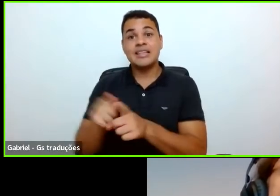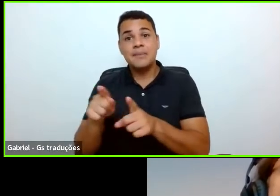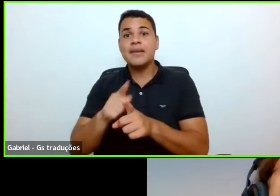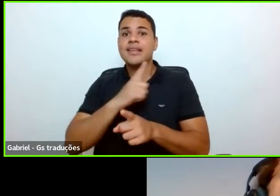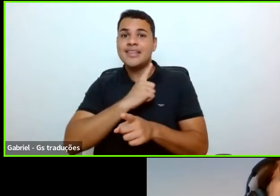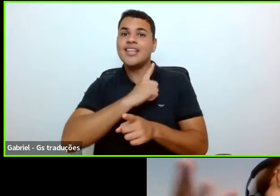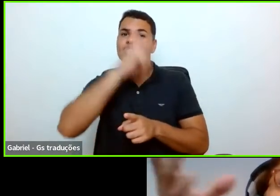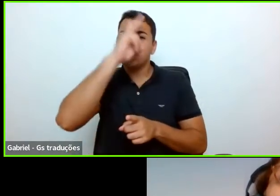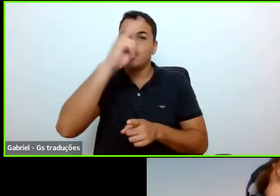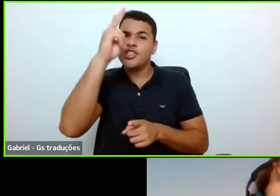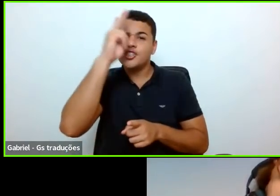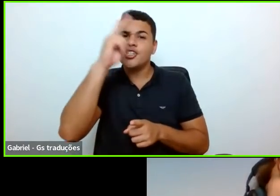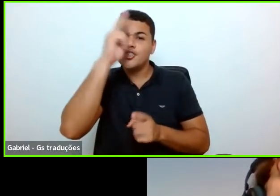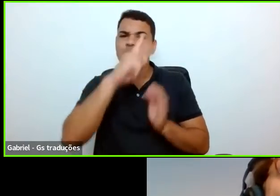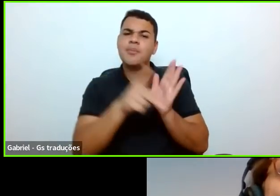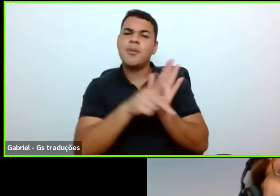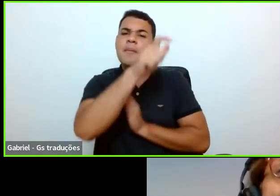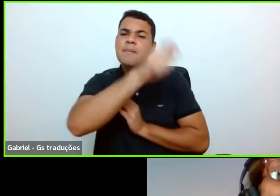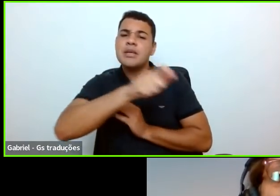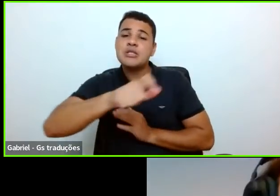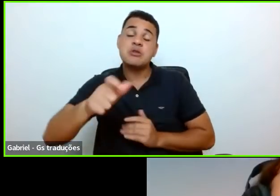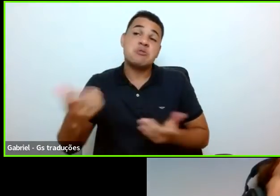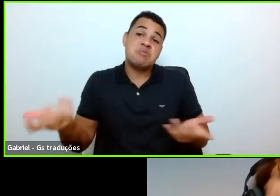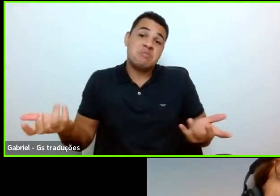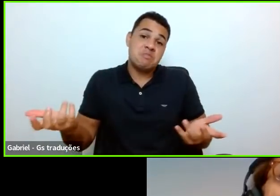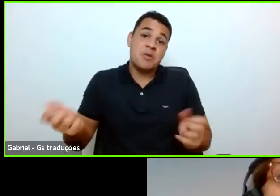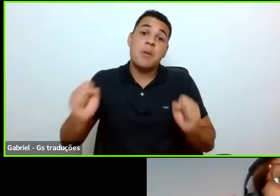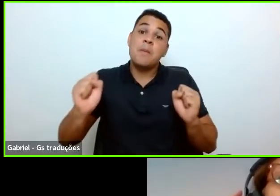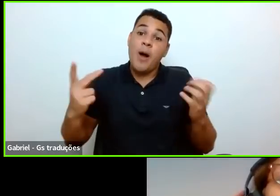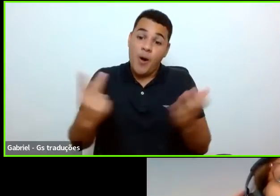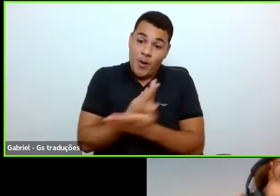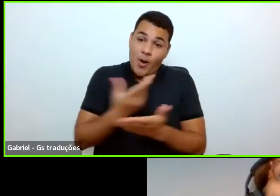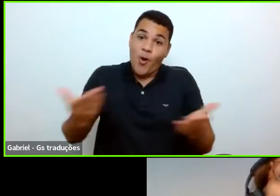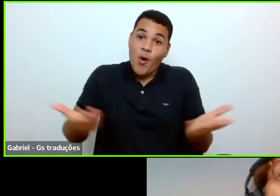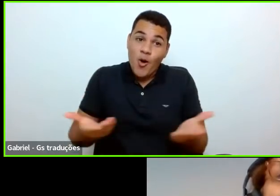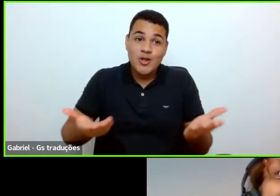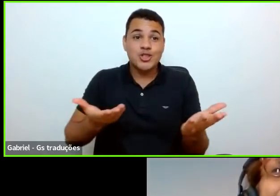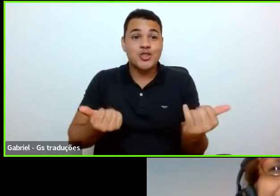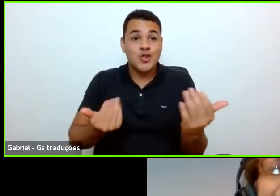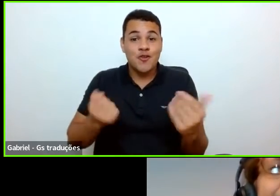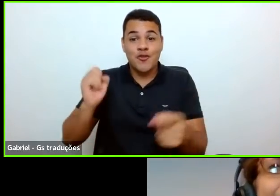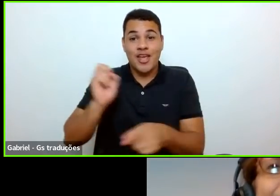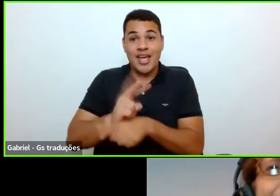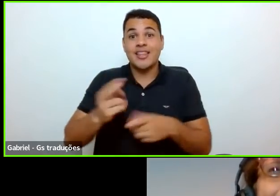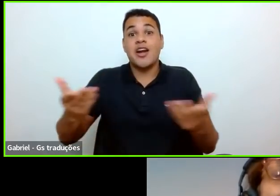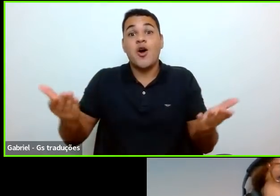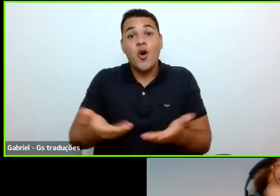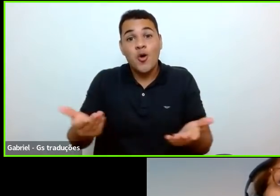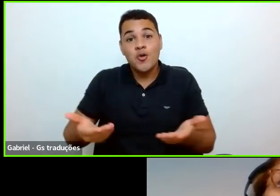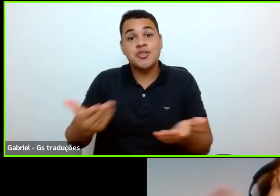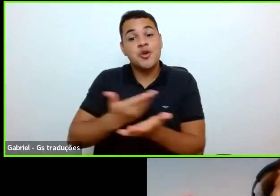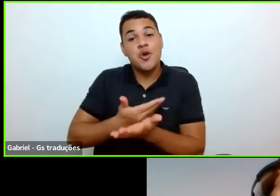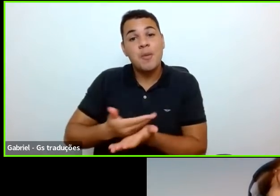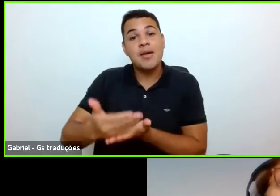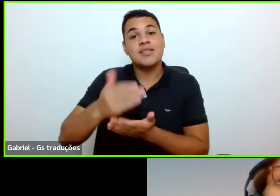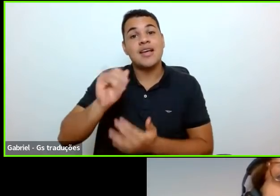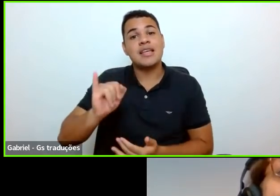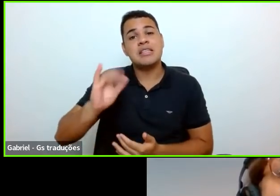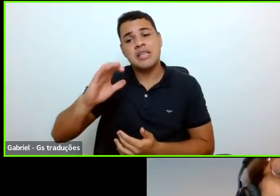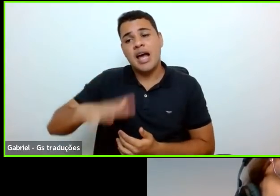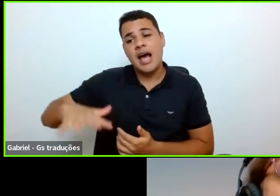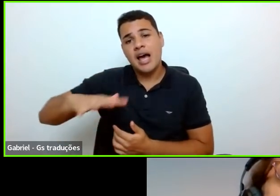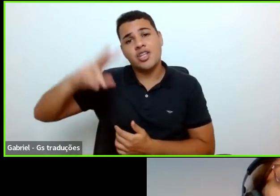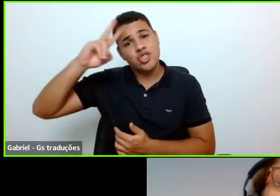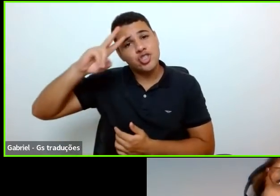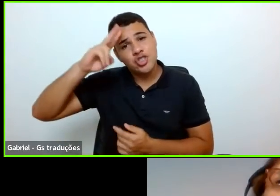história para contar. Quem sabe aí um desses jovens que estão aqui hoje, que estão fazendo iniciação científica na área de história, de